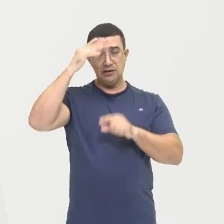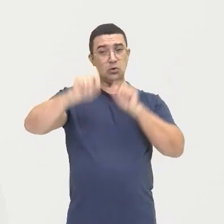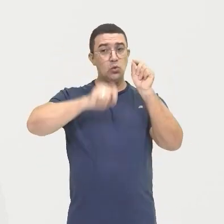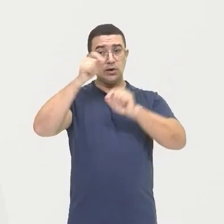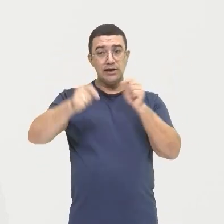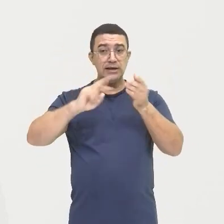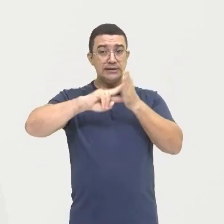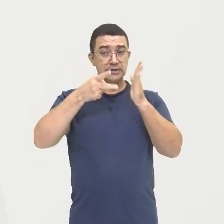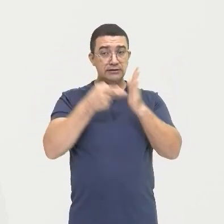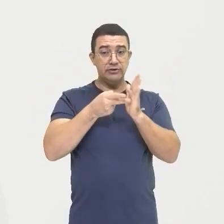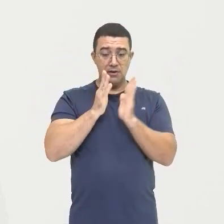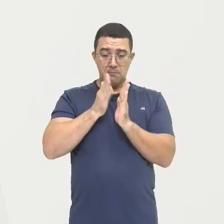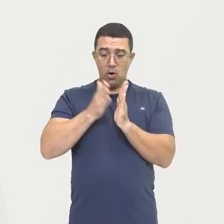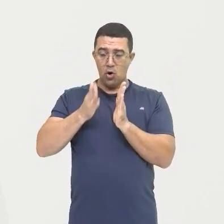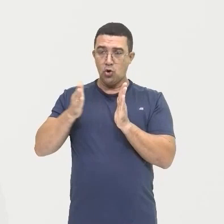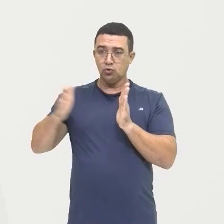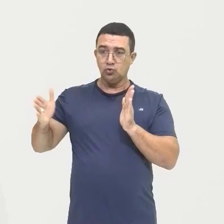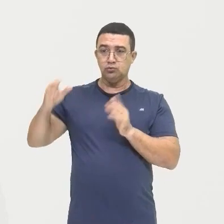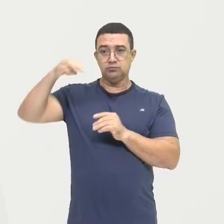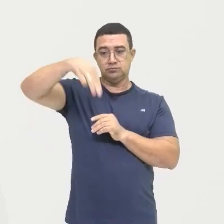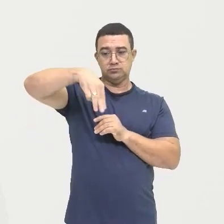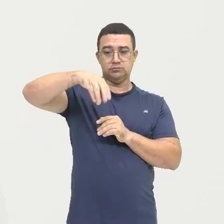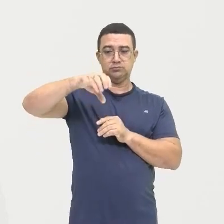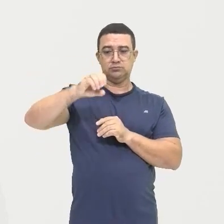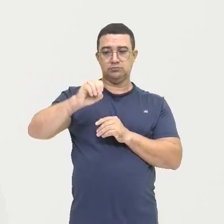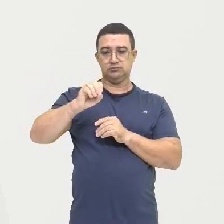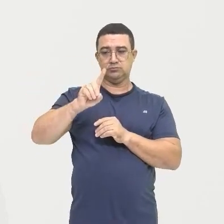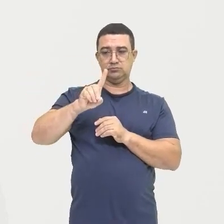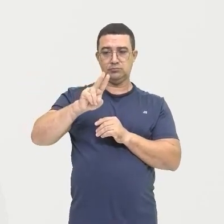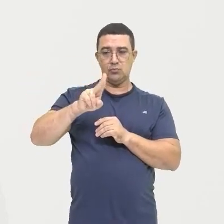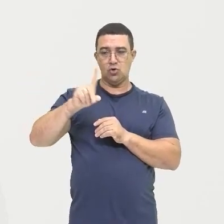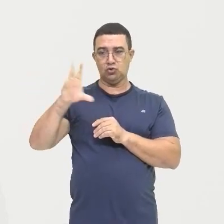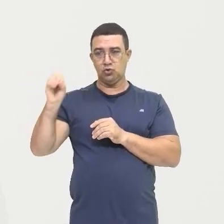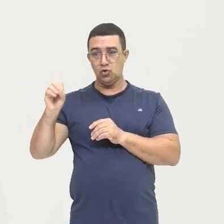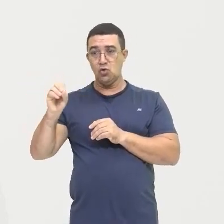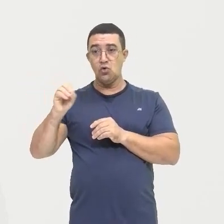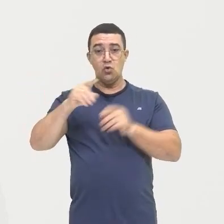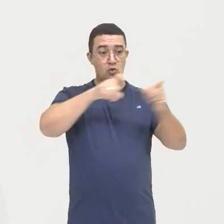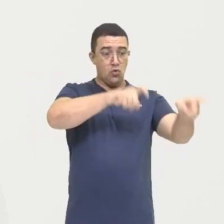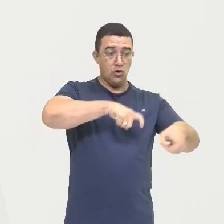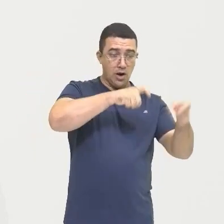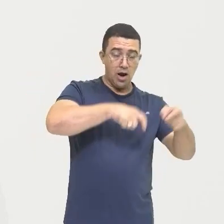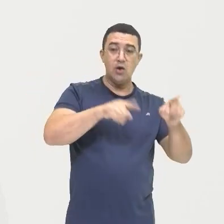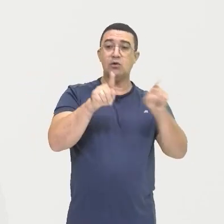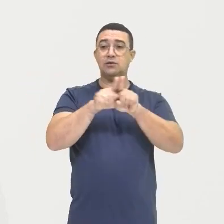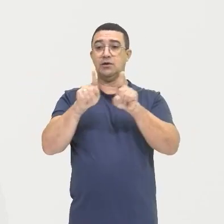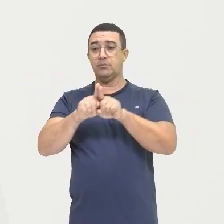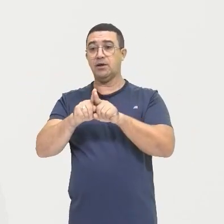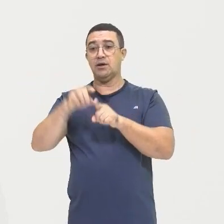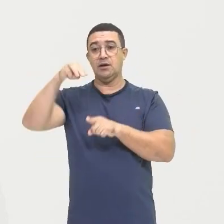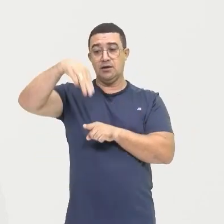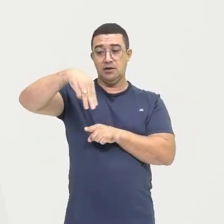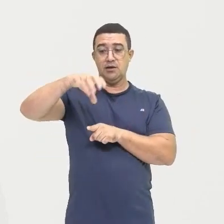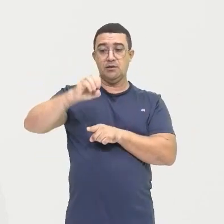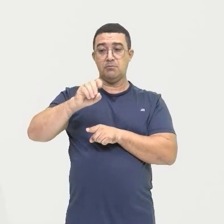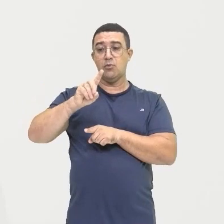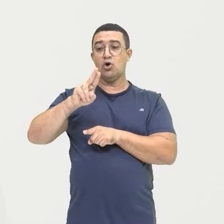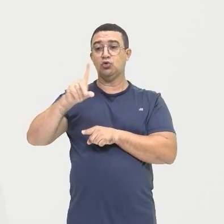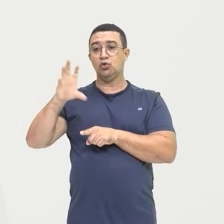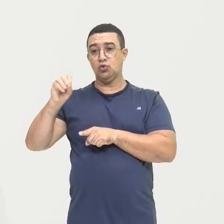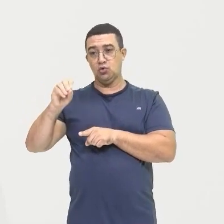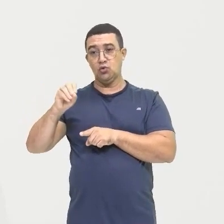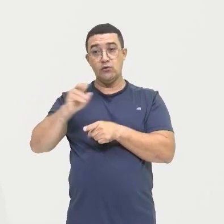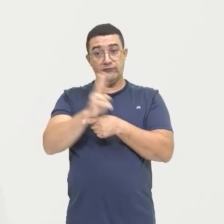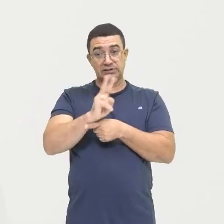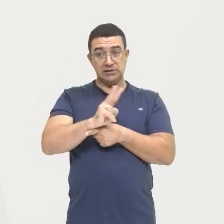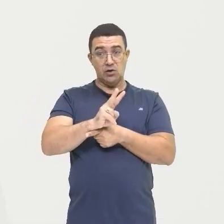rural E esse módulo fiscal Com relação A esses imóveis rurais Então o que é Analisado Nessas terras Nesses